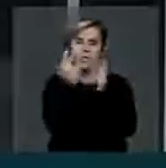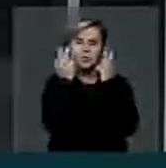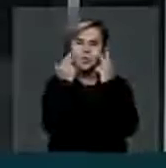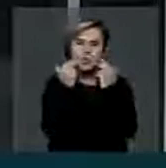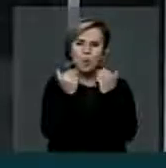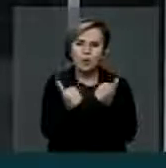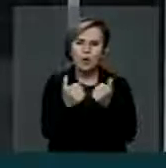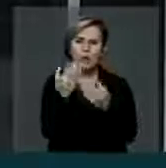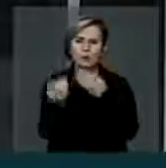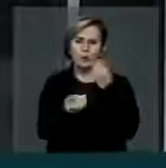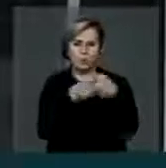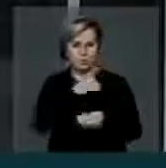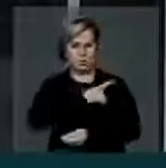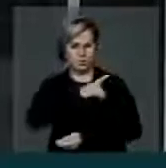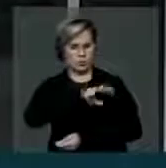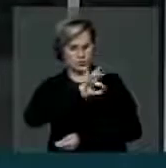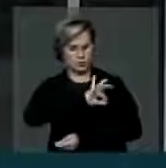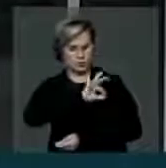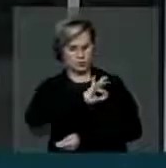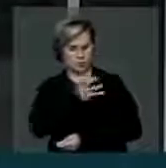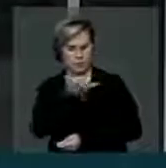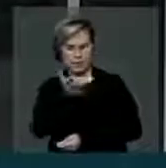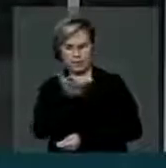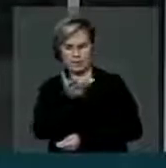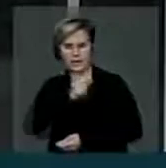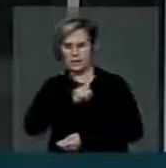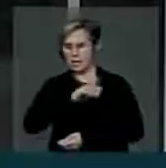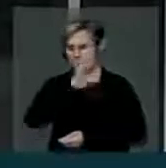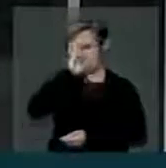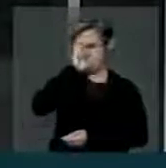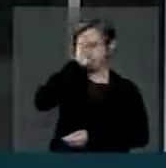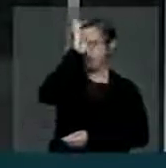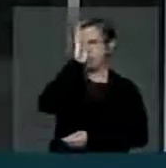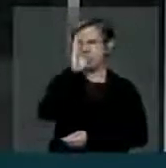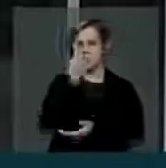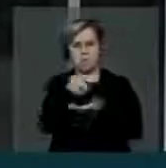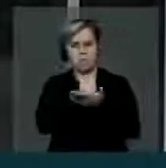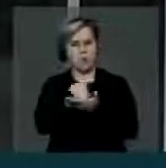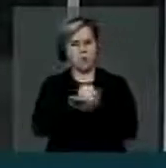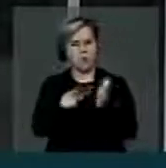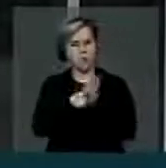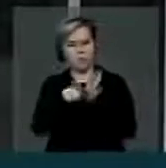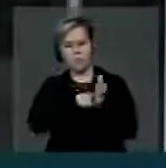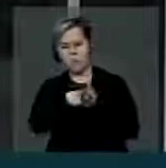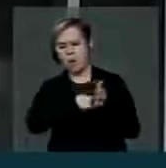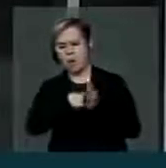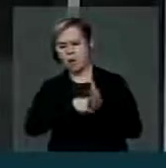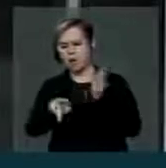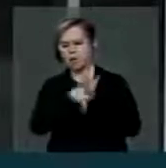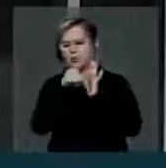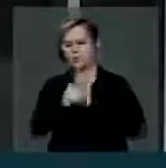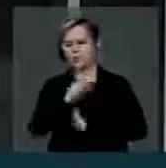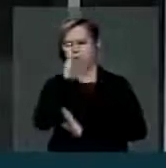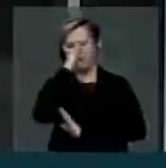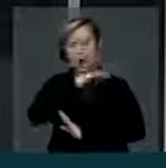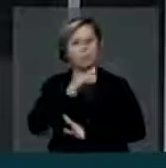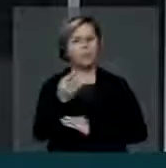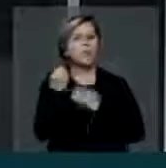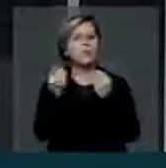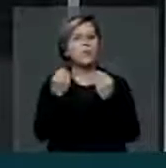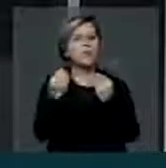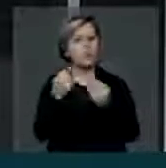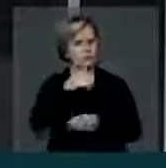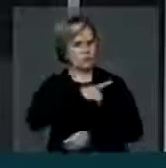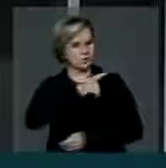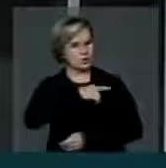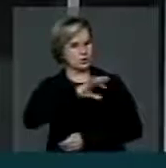como é que os delegados de polícia querem ter a primazia, o monopólio das investigações criminais? Como é que os